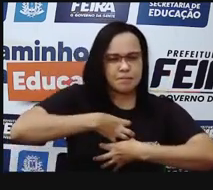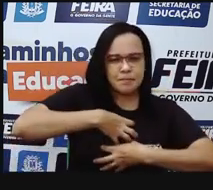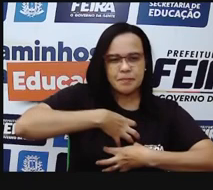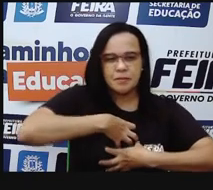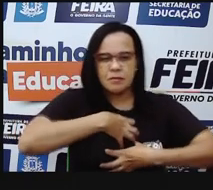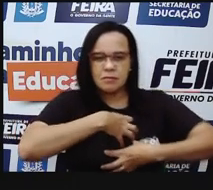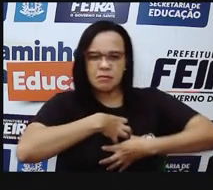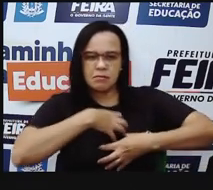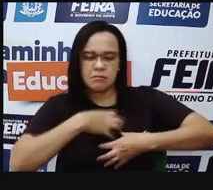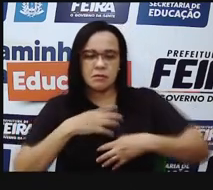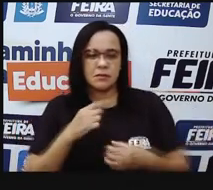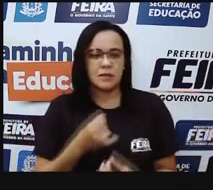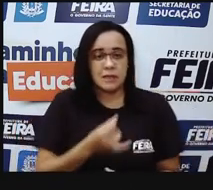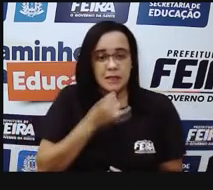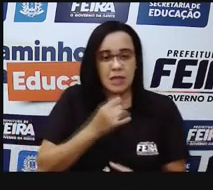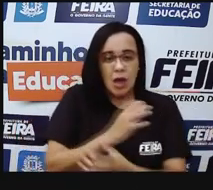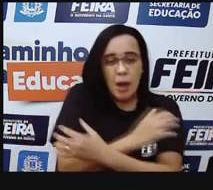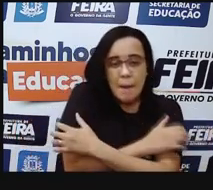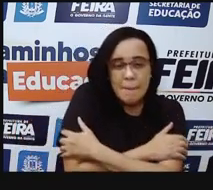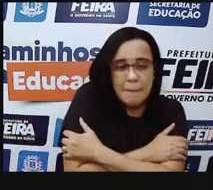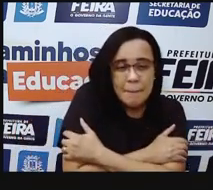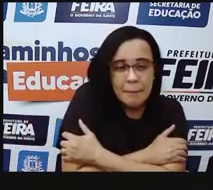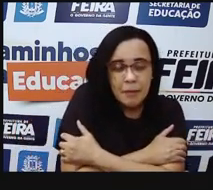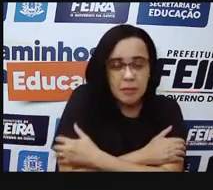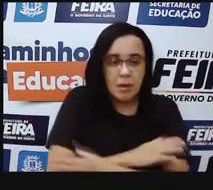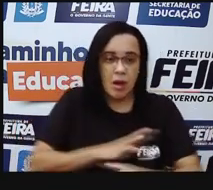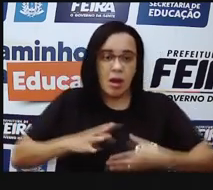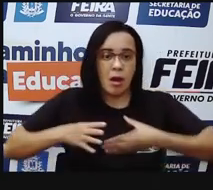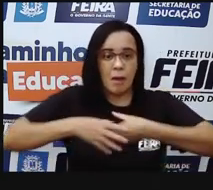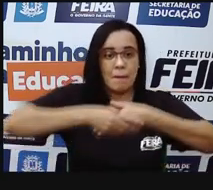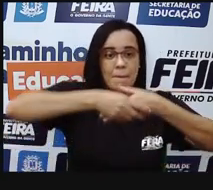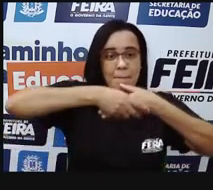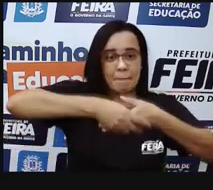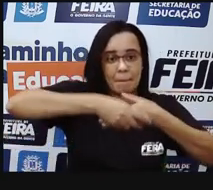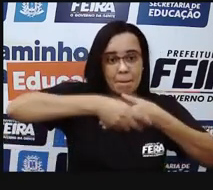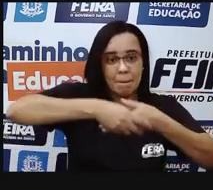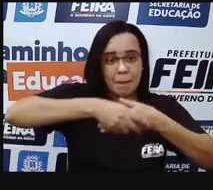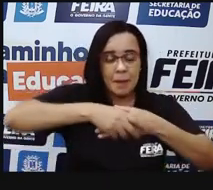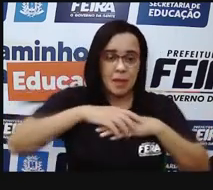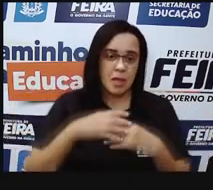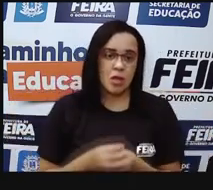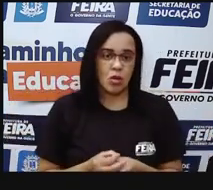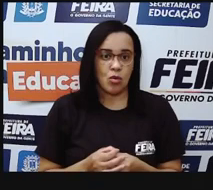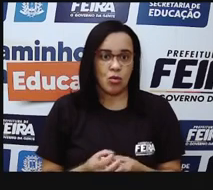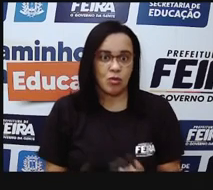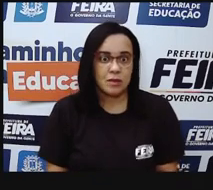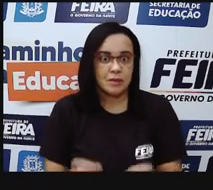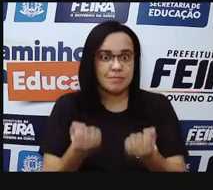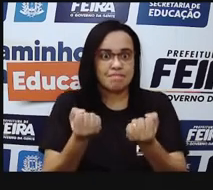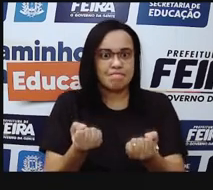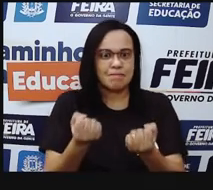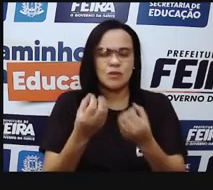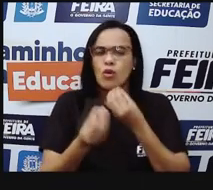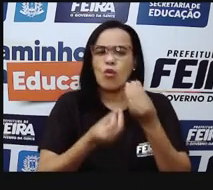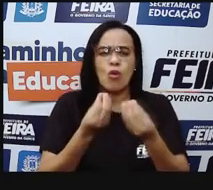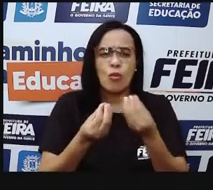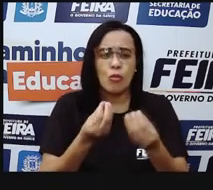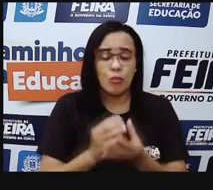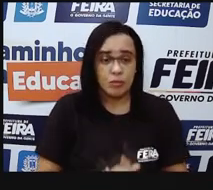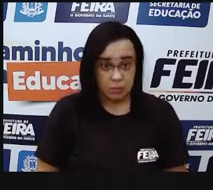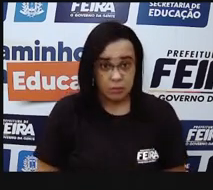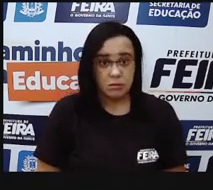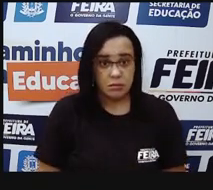né? Um abraço, dar um aperto de mão, segurar alguém que está caído, né? Como eu consigo